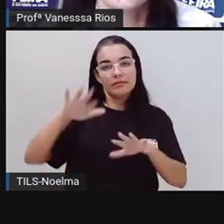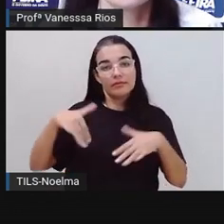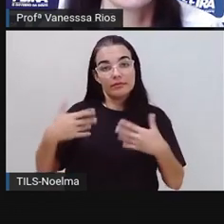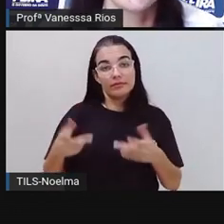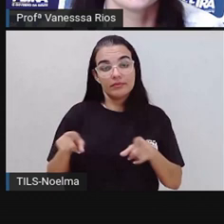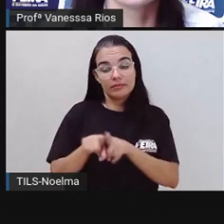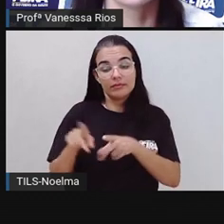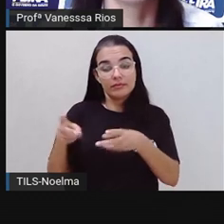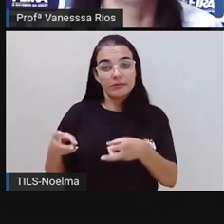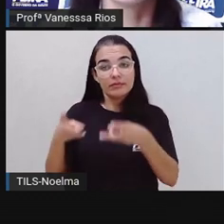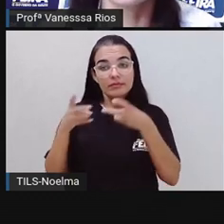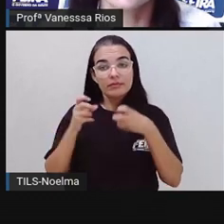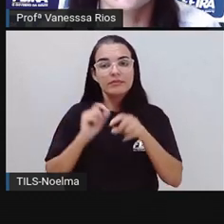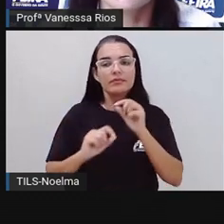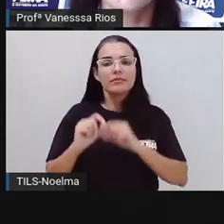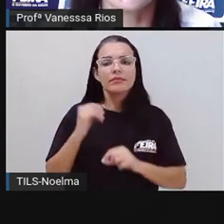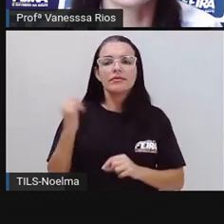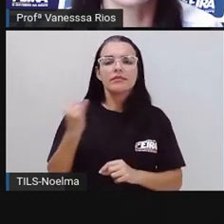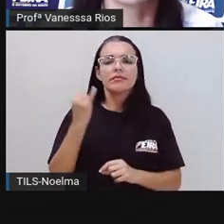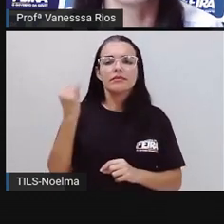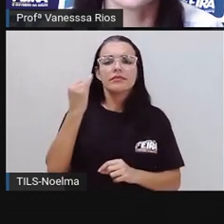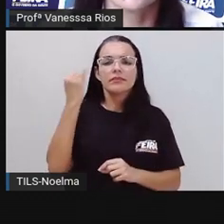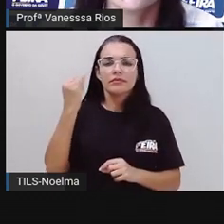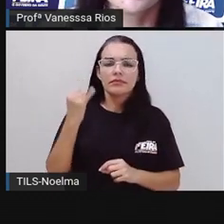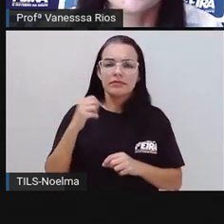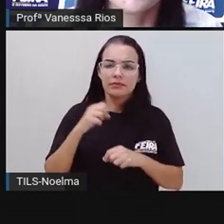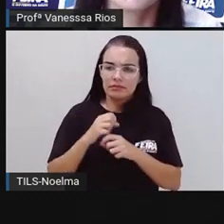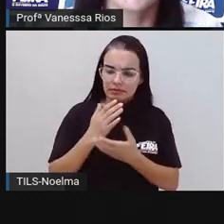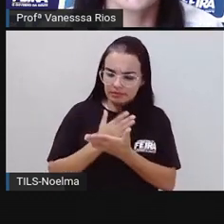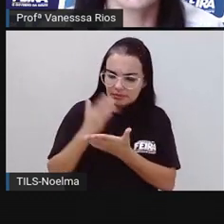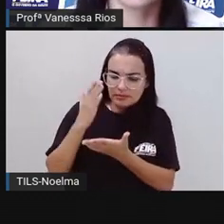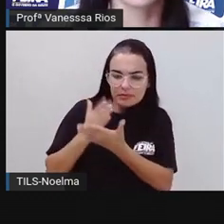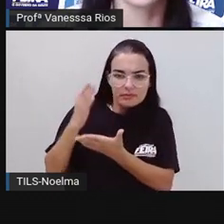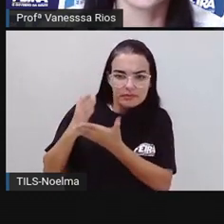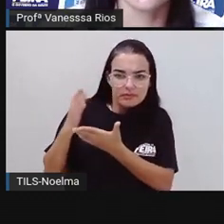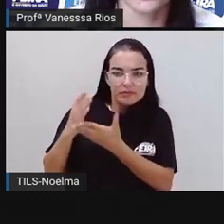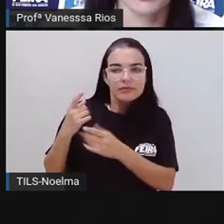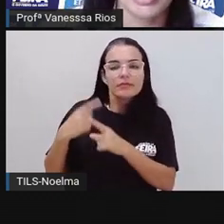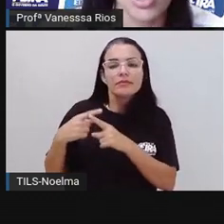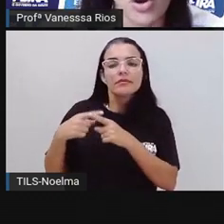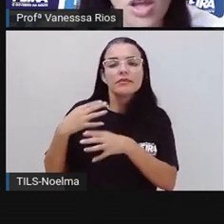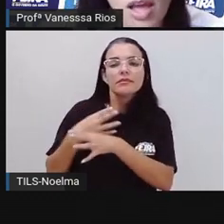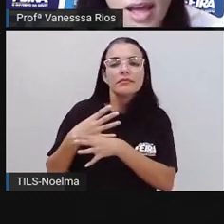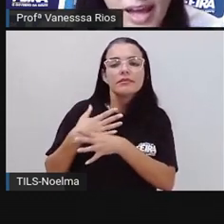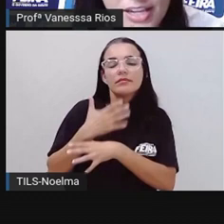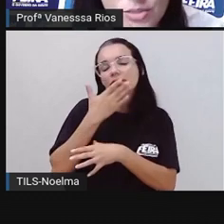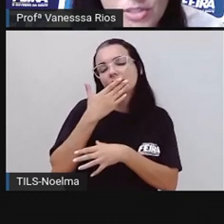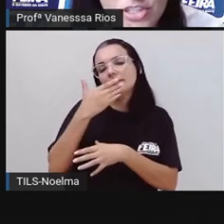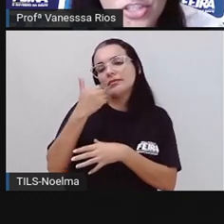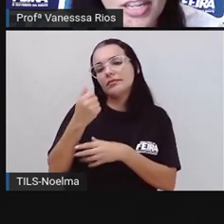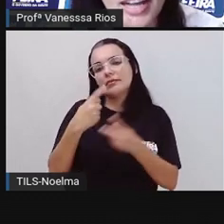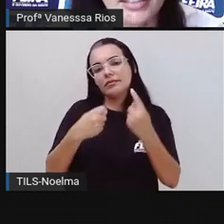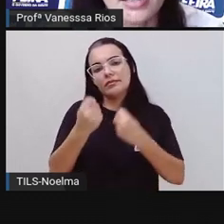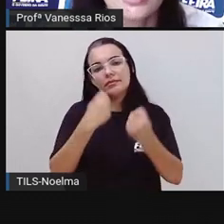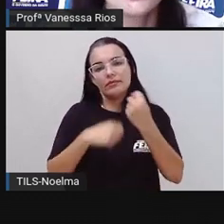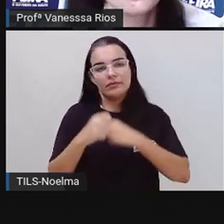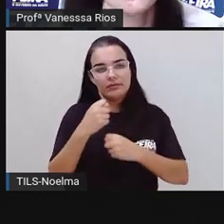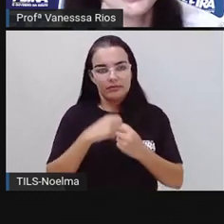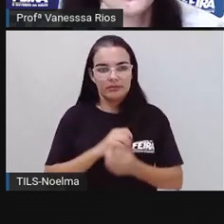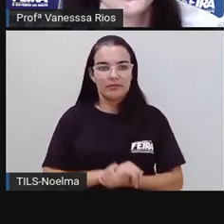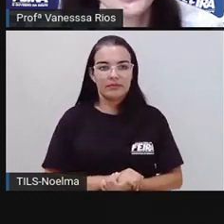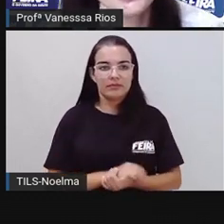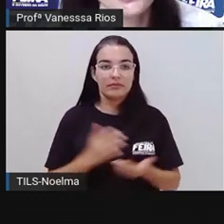observa a importância de ter essas divisões para que a cidade seja melhor administrada.